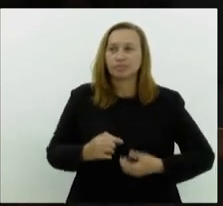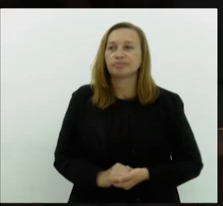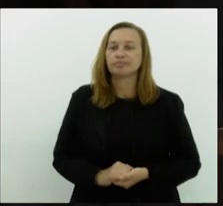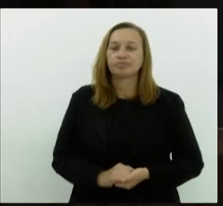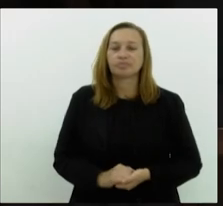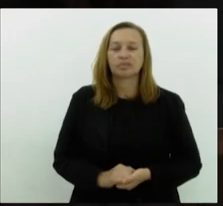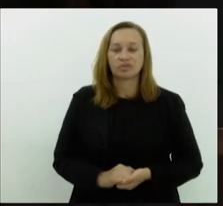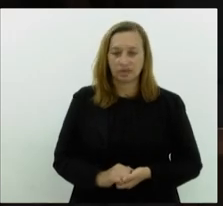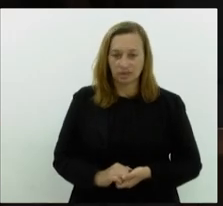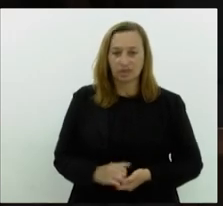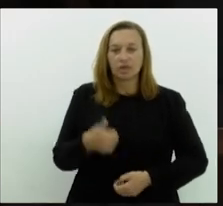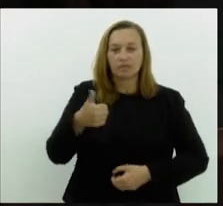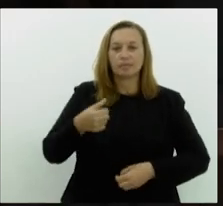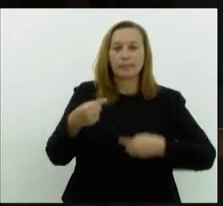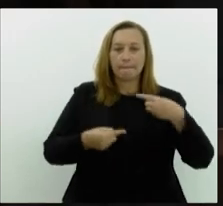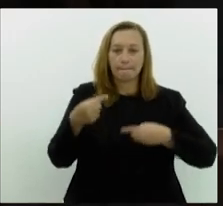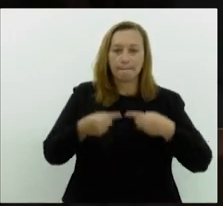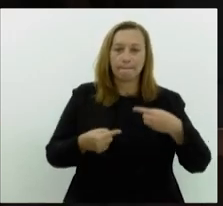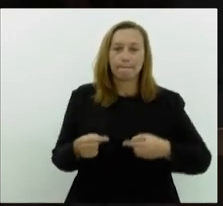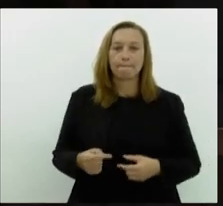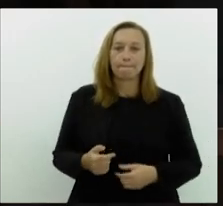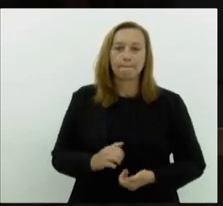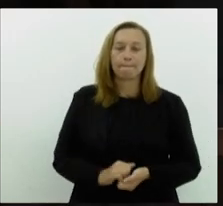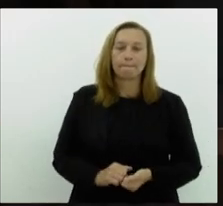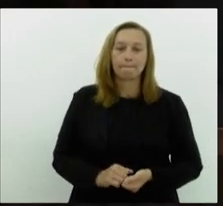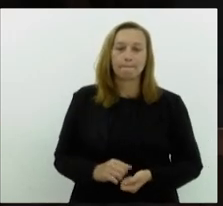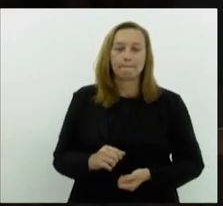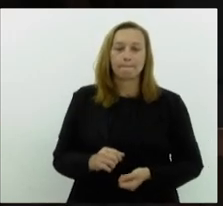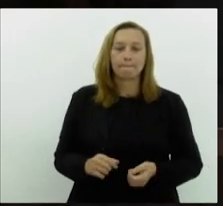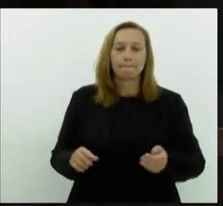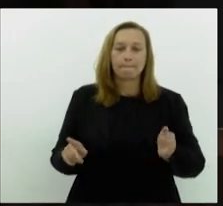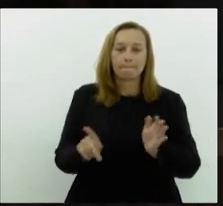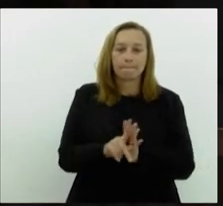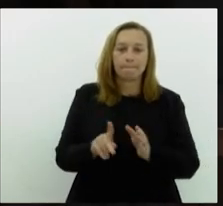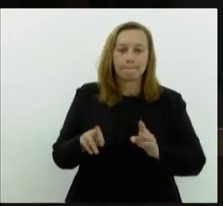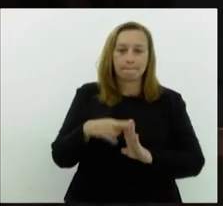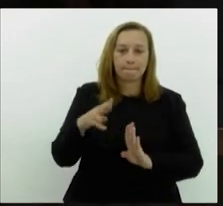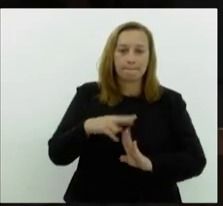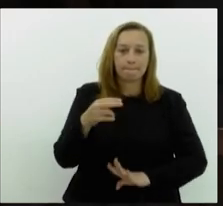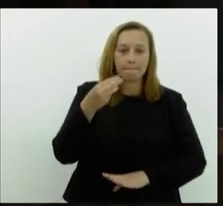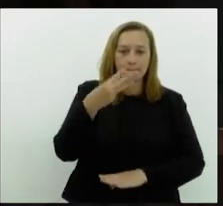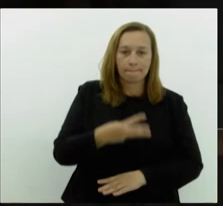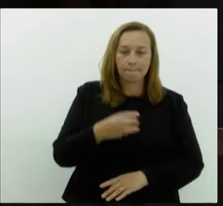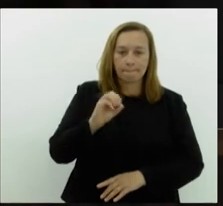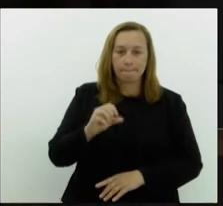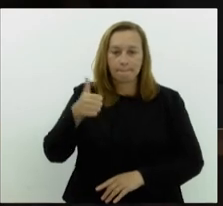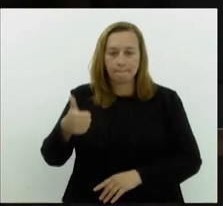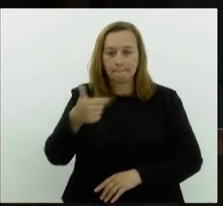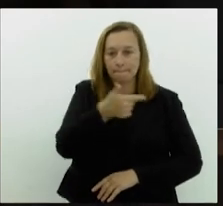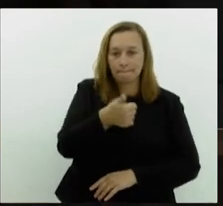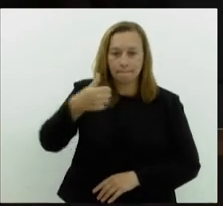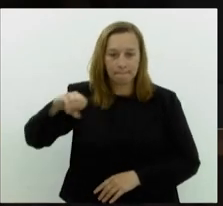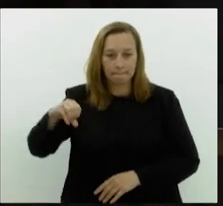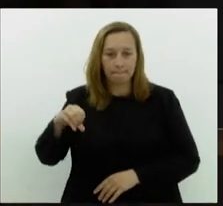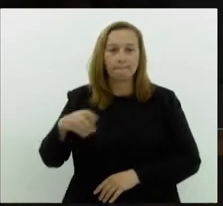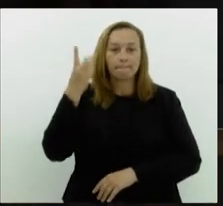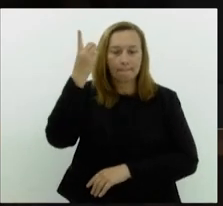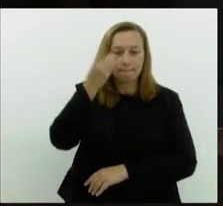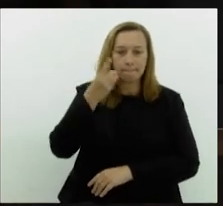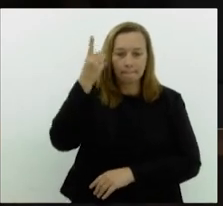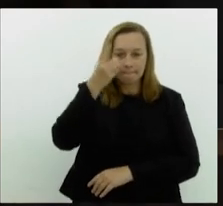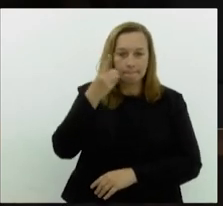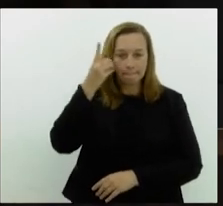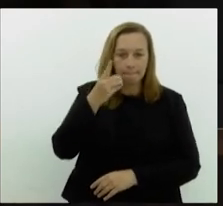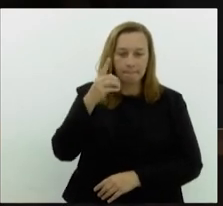Em primeira discussão, segundo dia, projeto de resolução número 301 barra 2019 de autoria do deputado